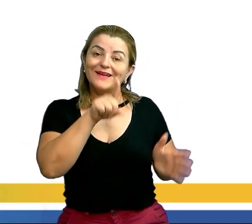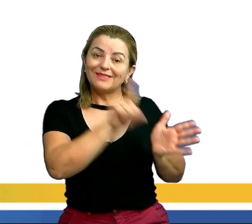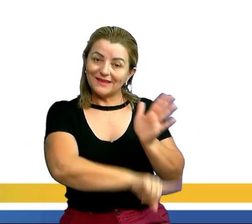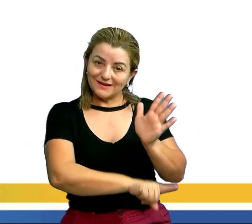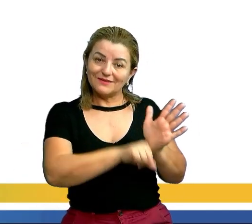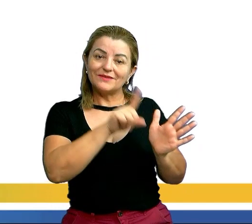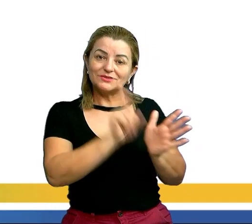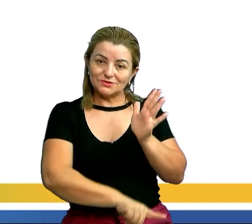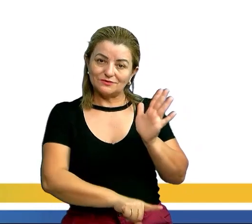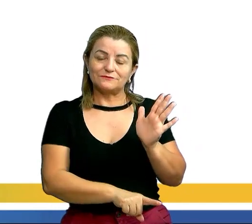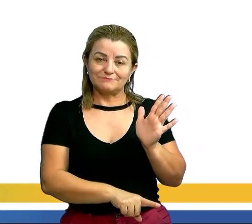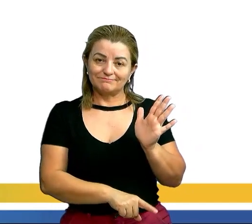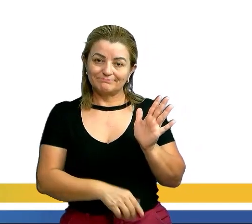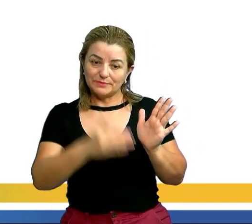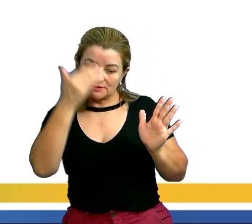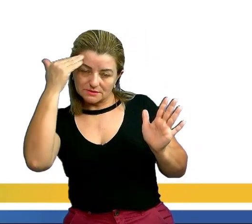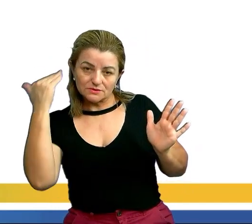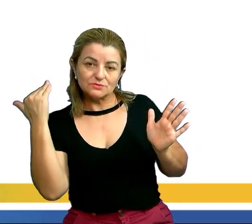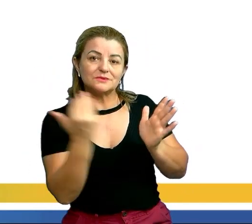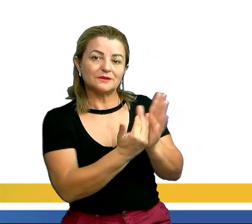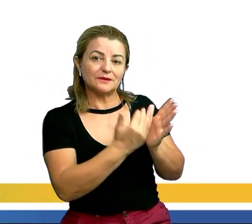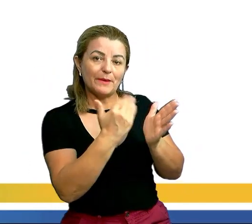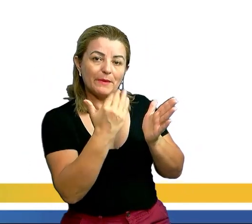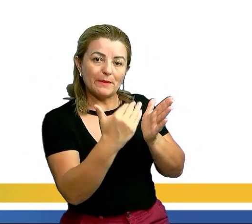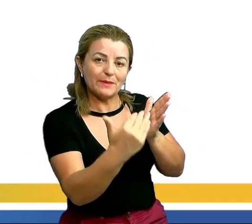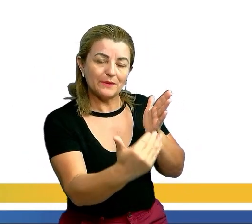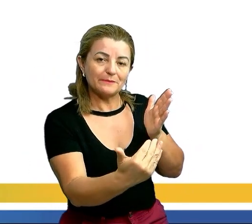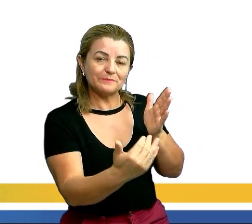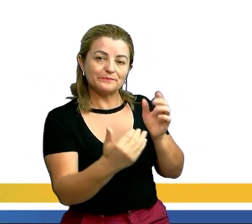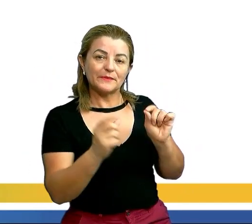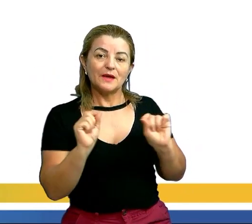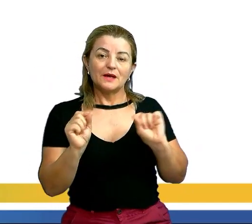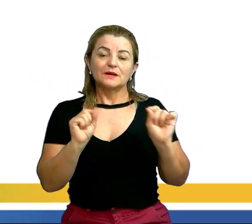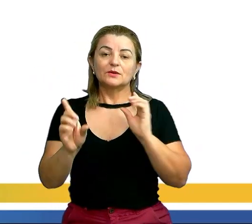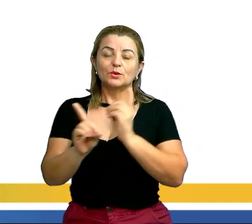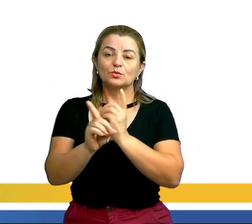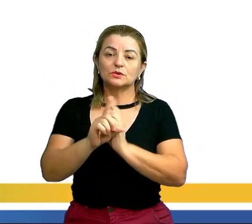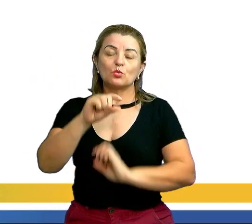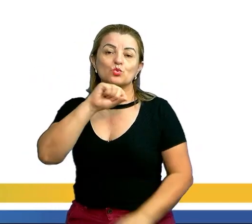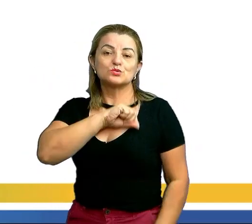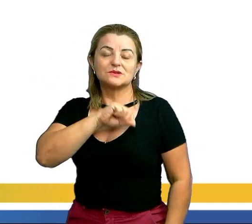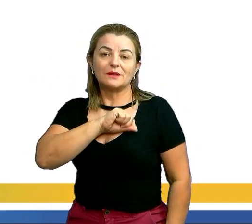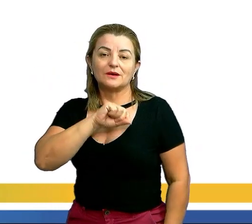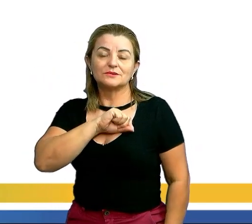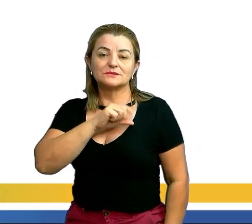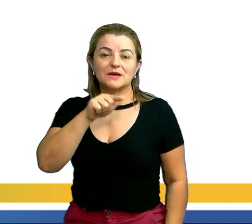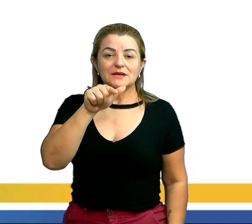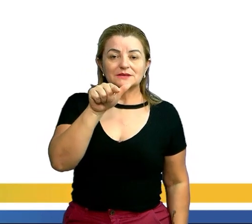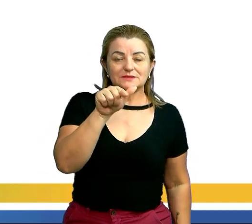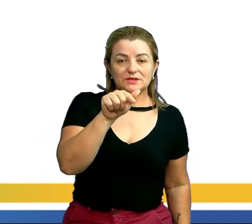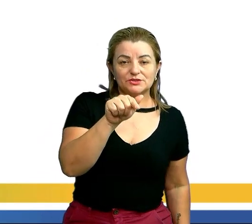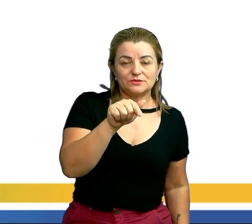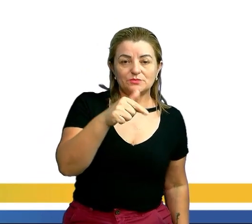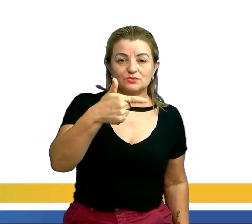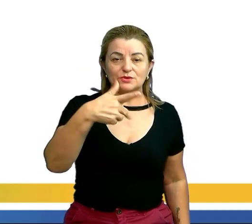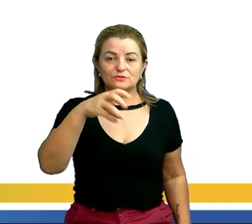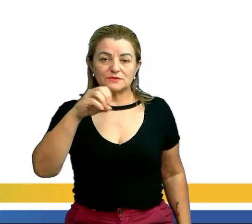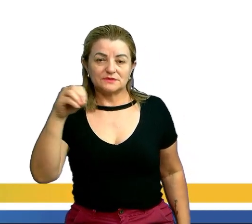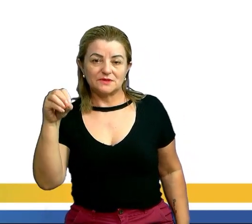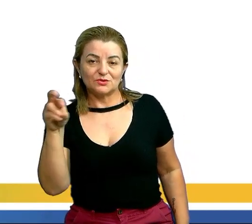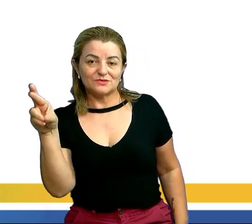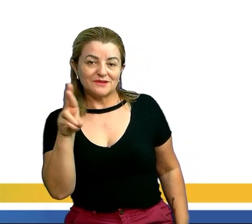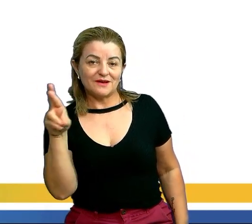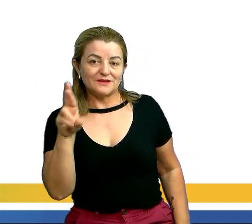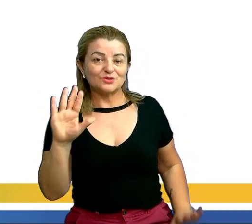Eu sou obrigado a multiplicar por menos 1. Ok? Então, encontramos que o salário é de 7.200 reais.